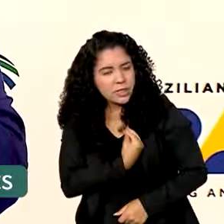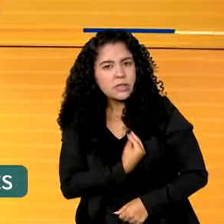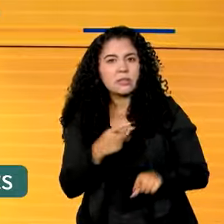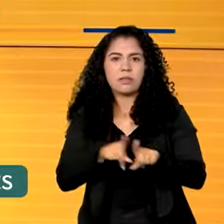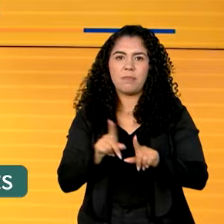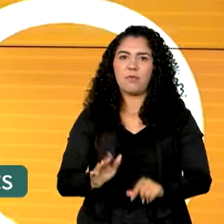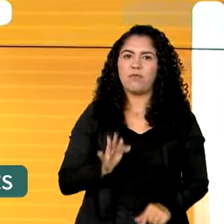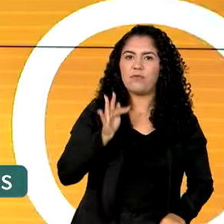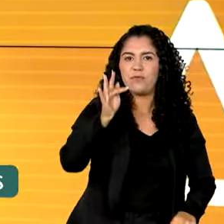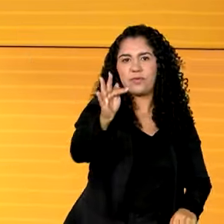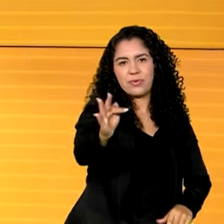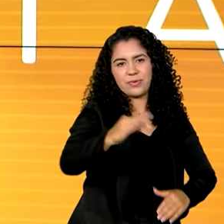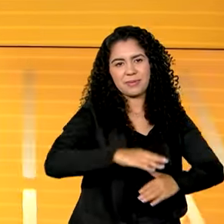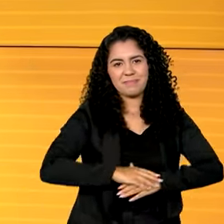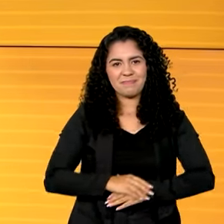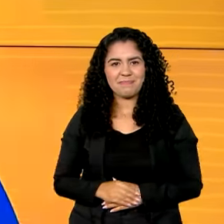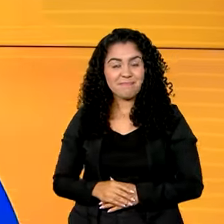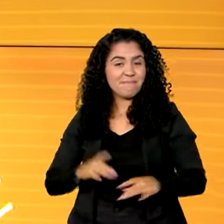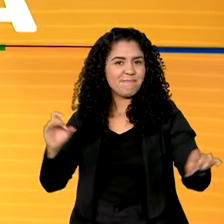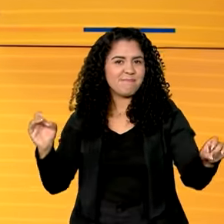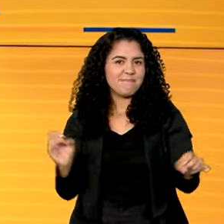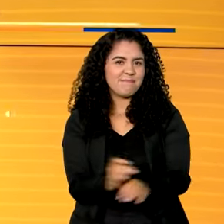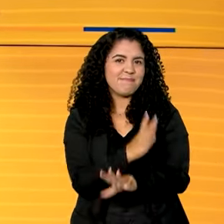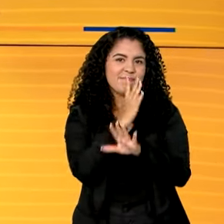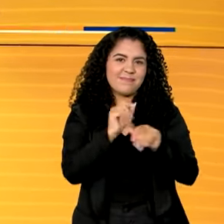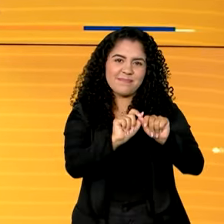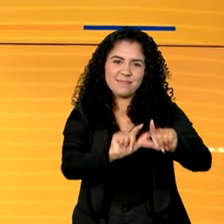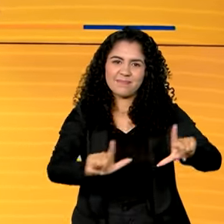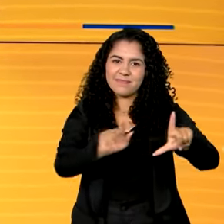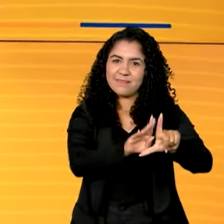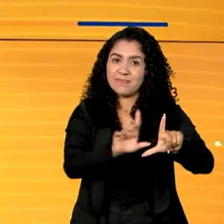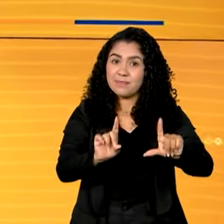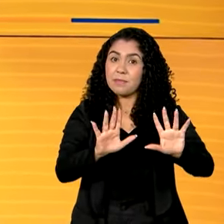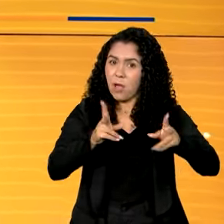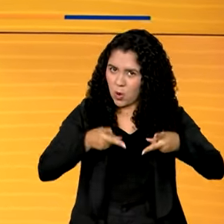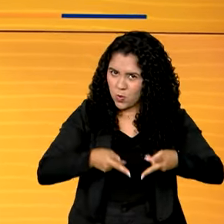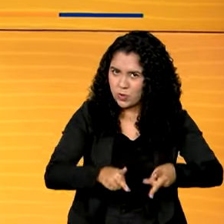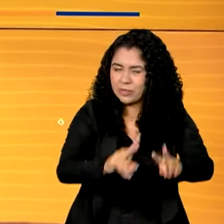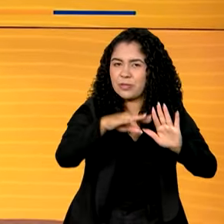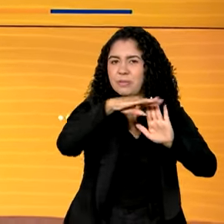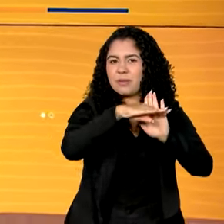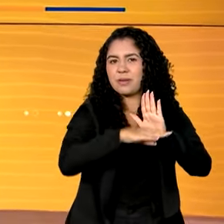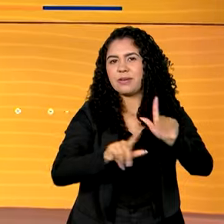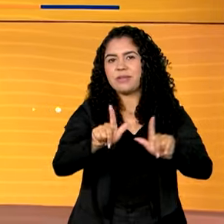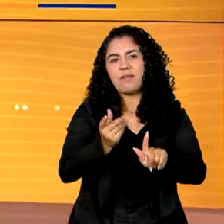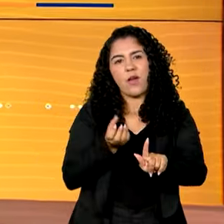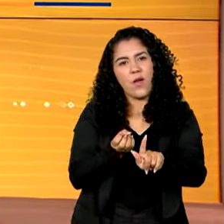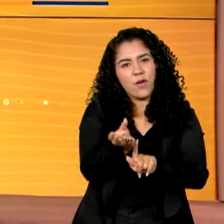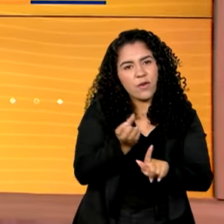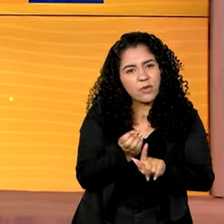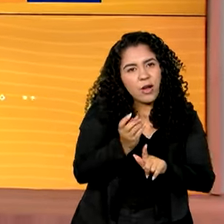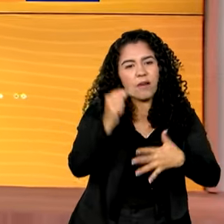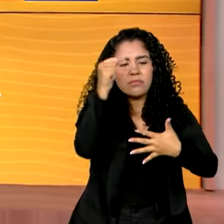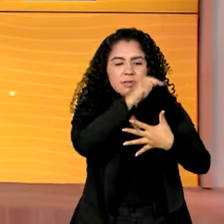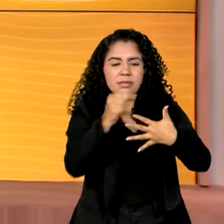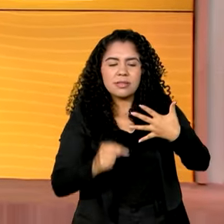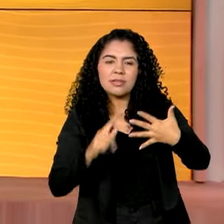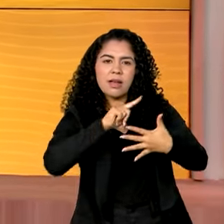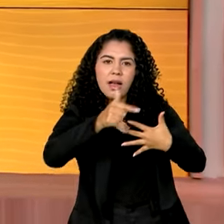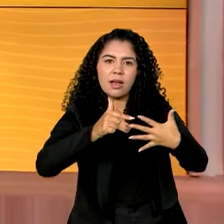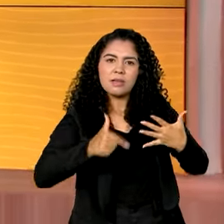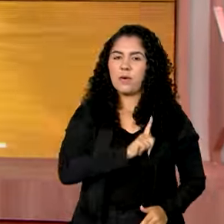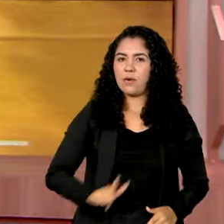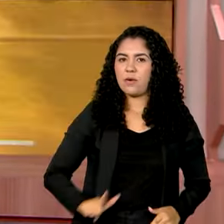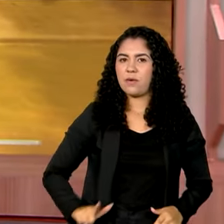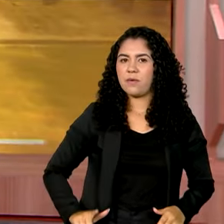futuro. É isso e o Brasil em Dia fica por aqui, mas o Canal GOV segue com a programação, mostrando todas as ações